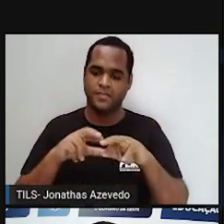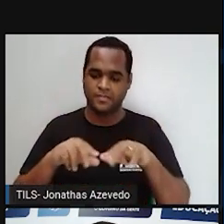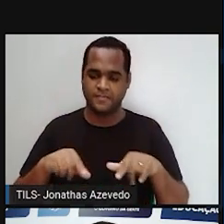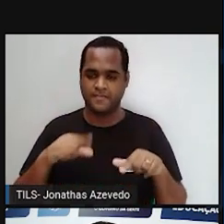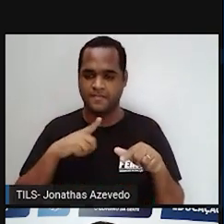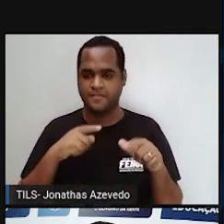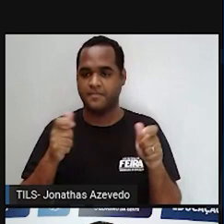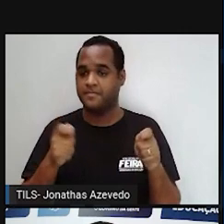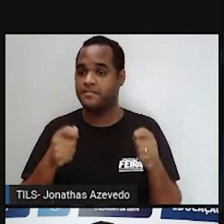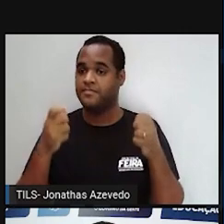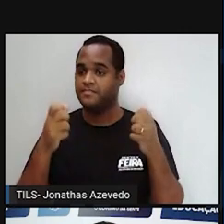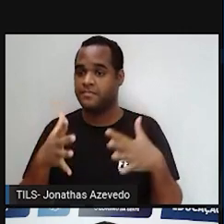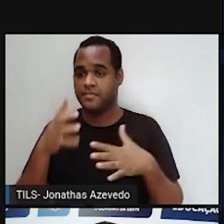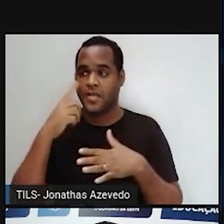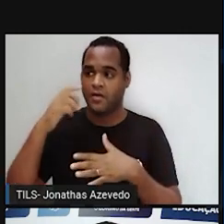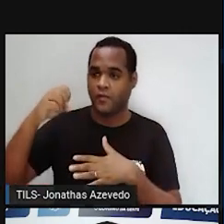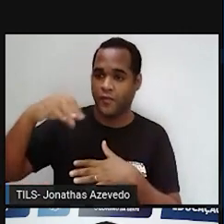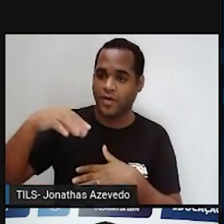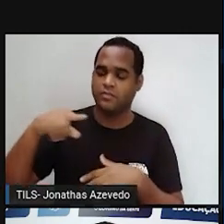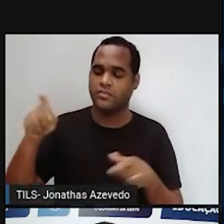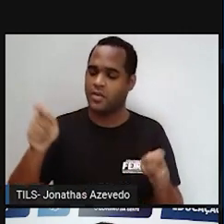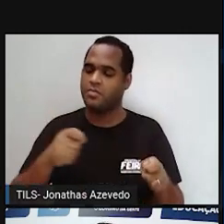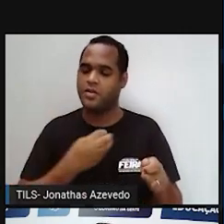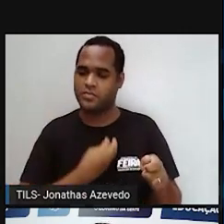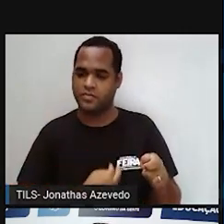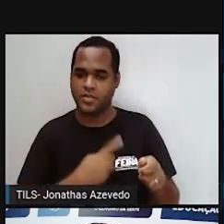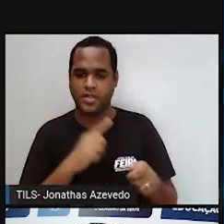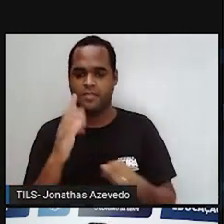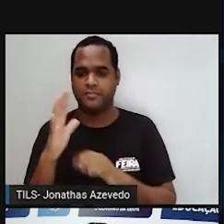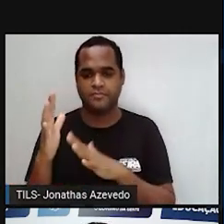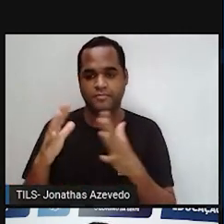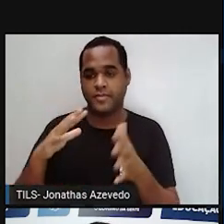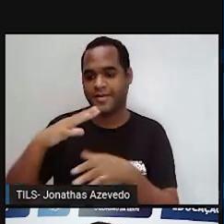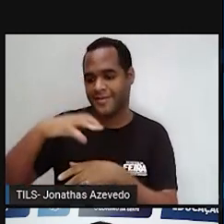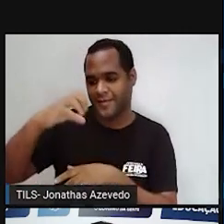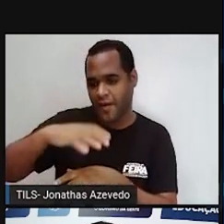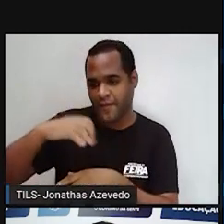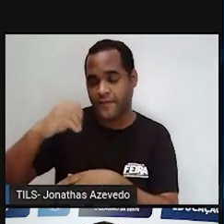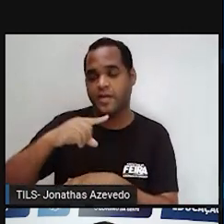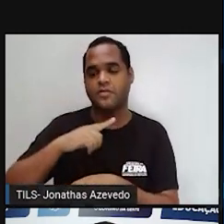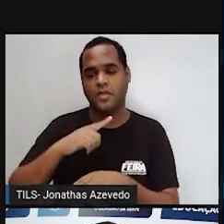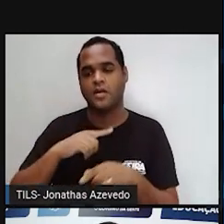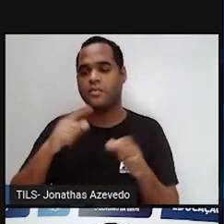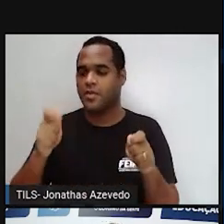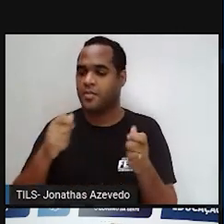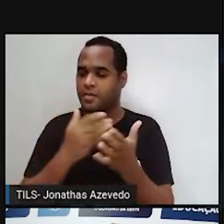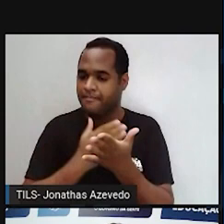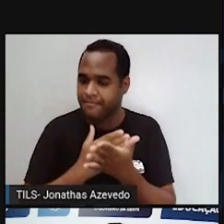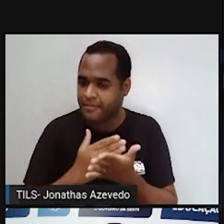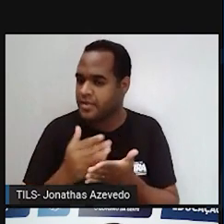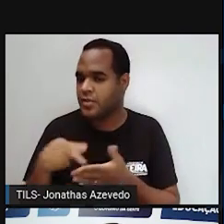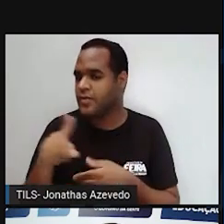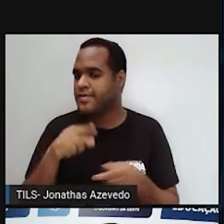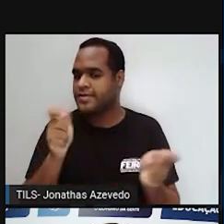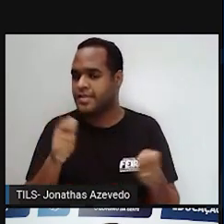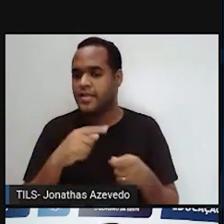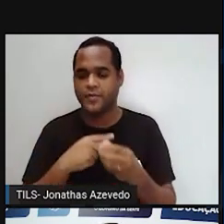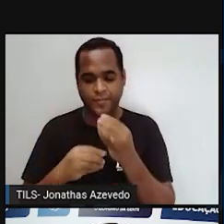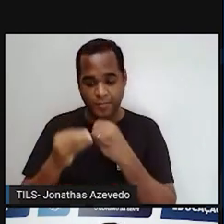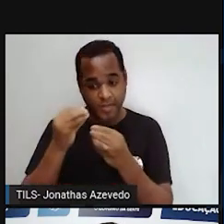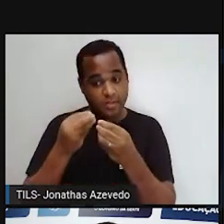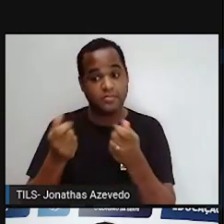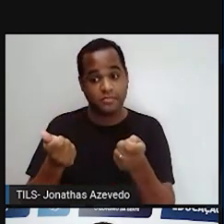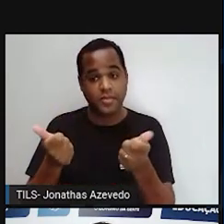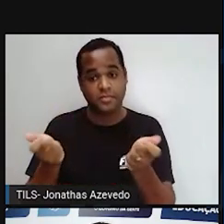fotobiótico, a luminosidade, que é essencial para que as plantas realizem fotossíntese e é a partir dessa fotossíntese que a gente vai ter o nosso alimento.